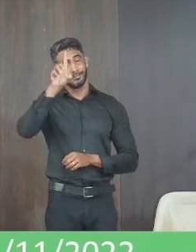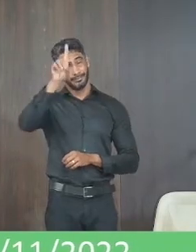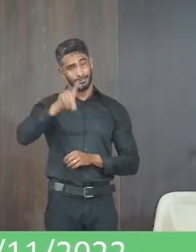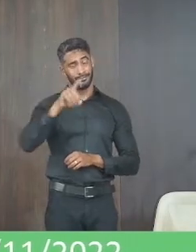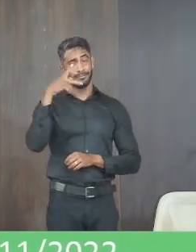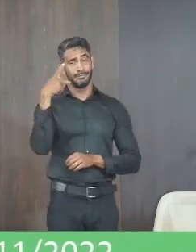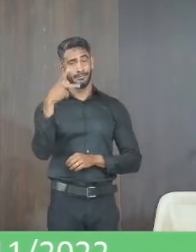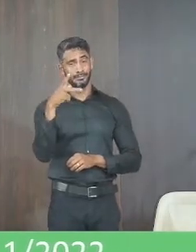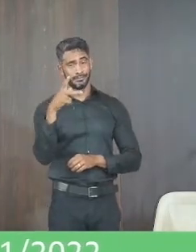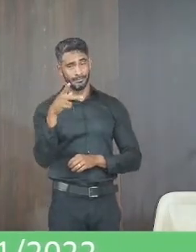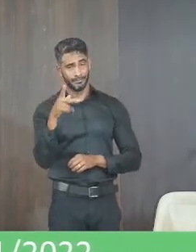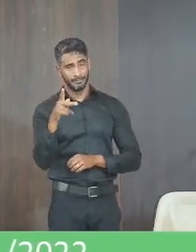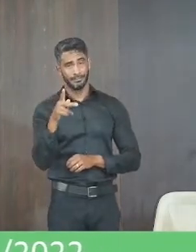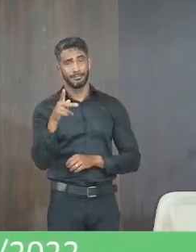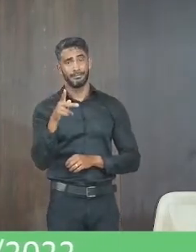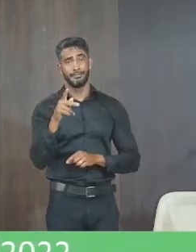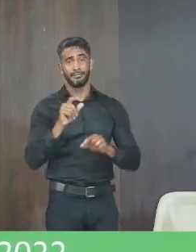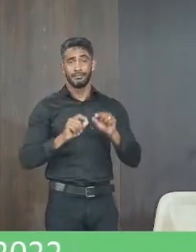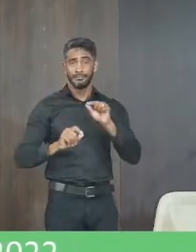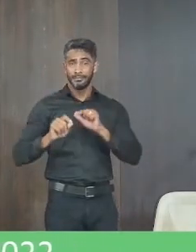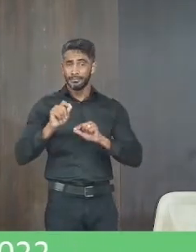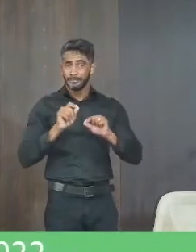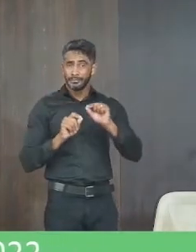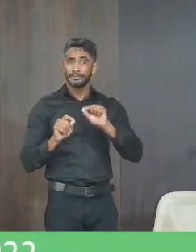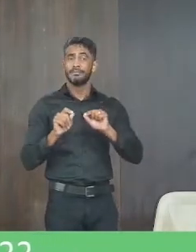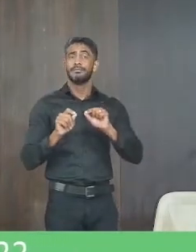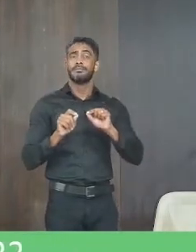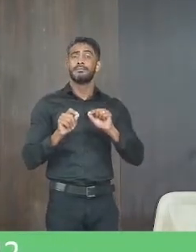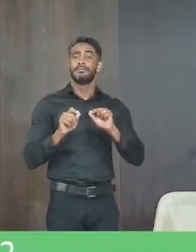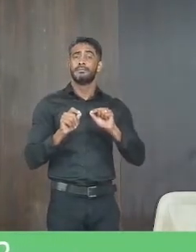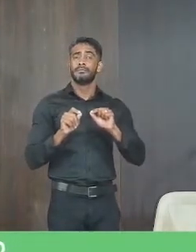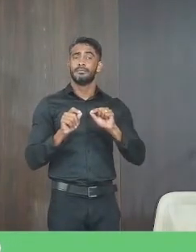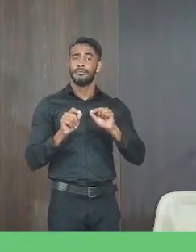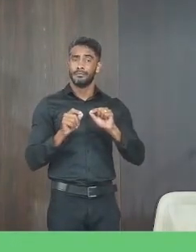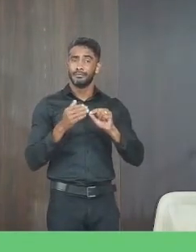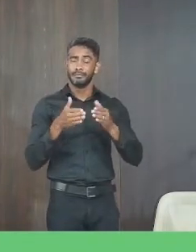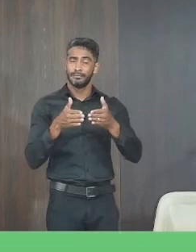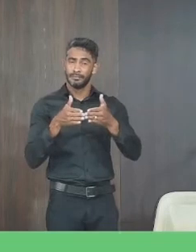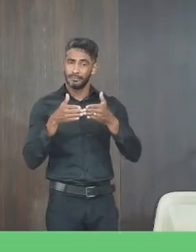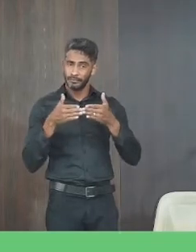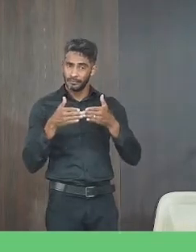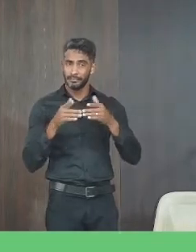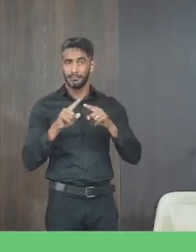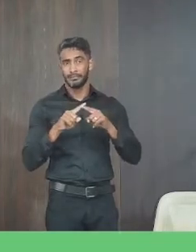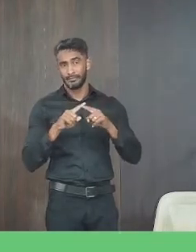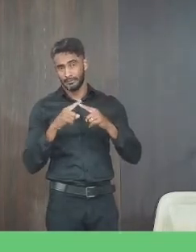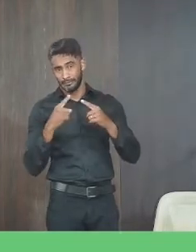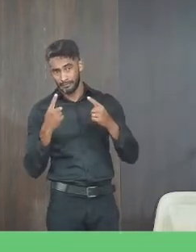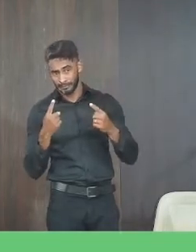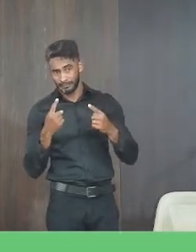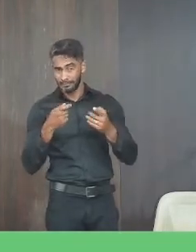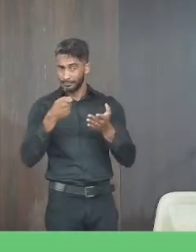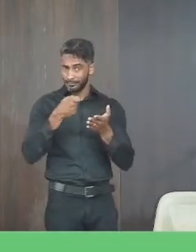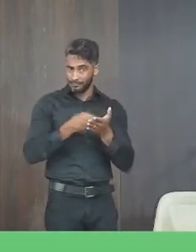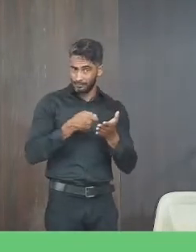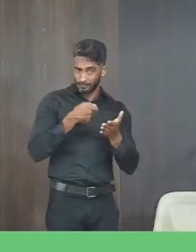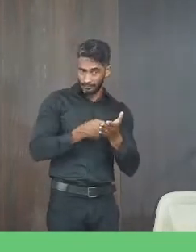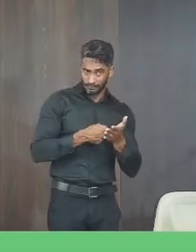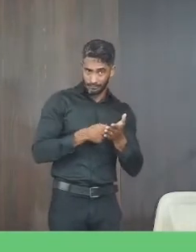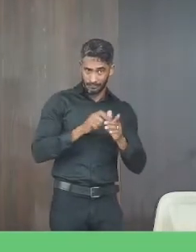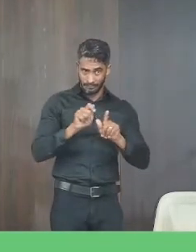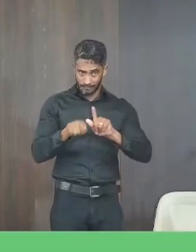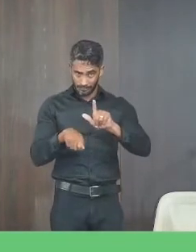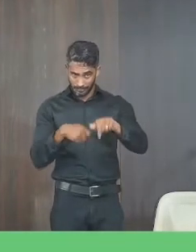deles é até então estou entrando com requerimento mas se caso não cumpra que a